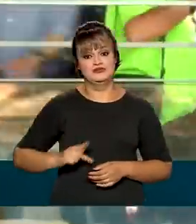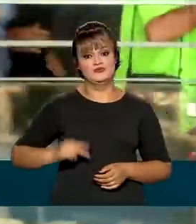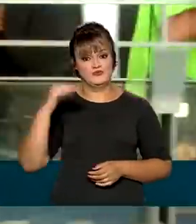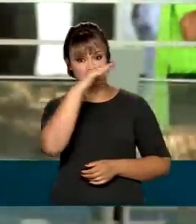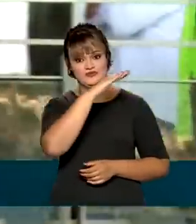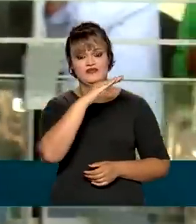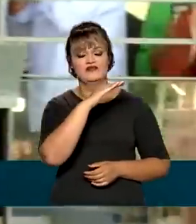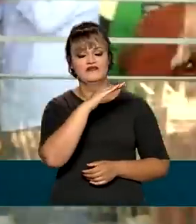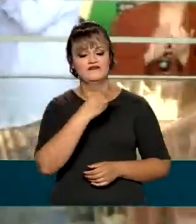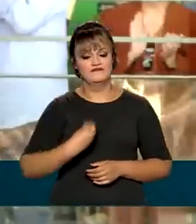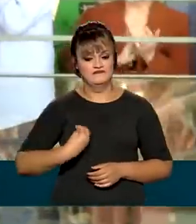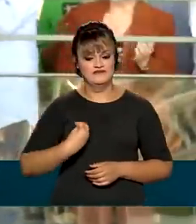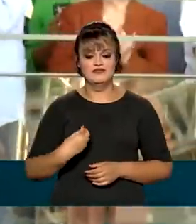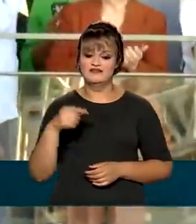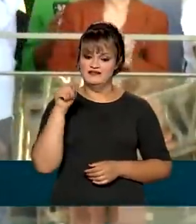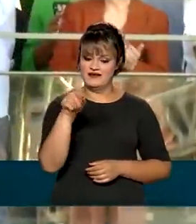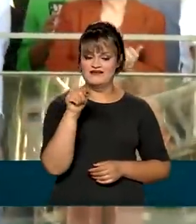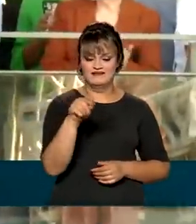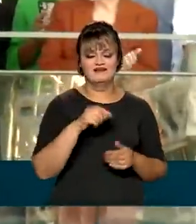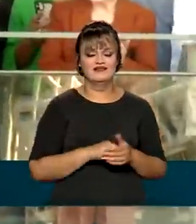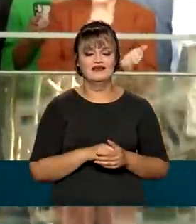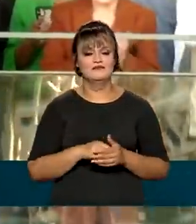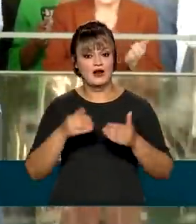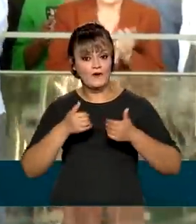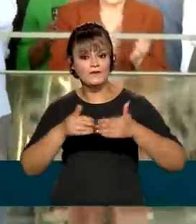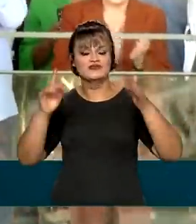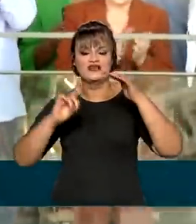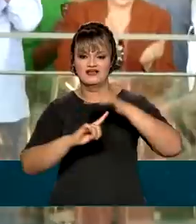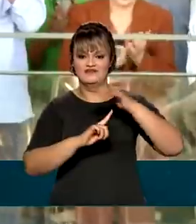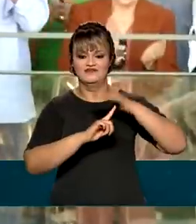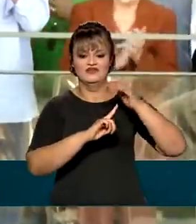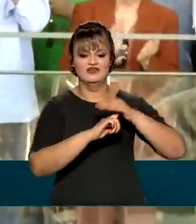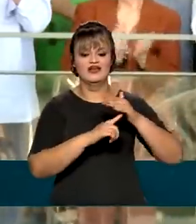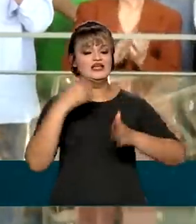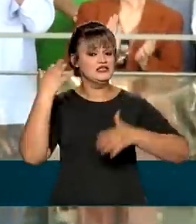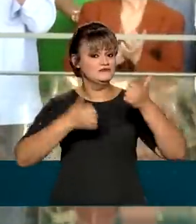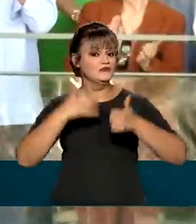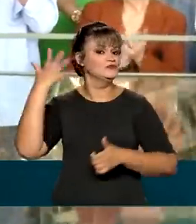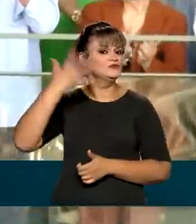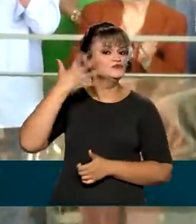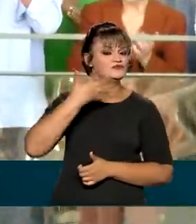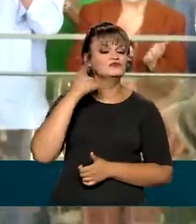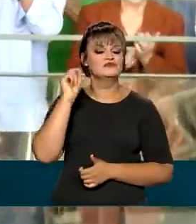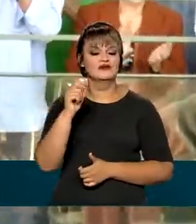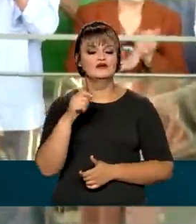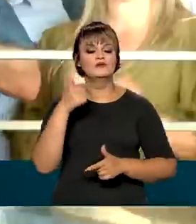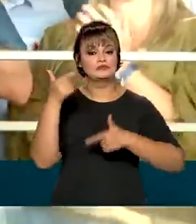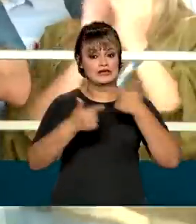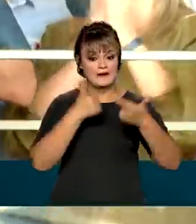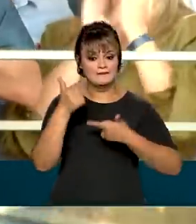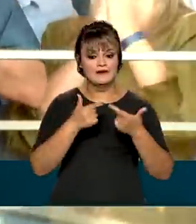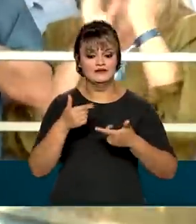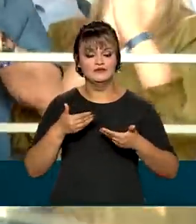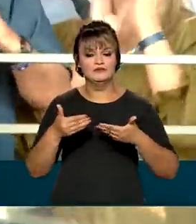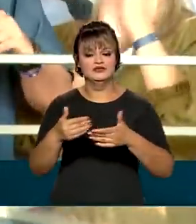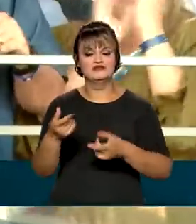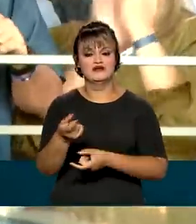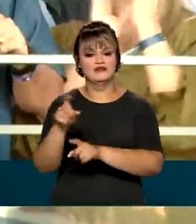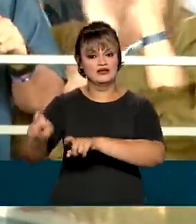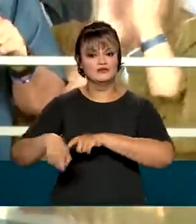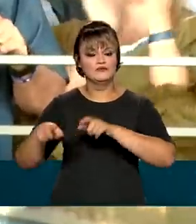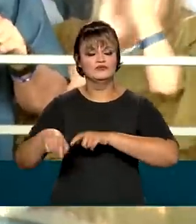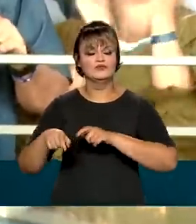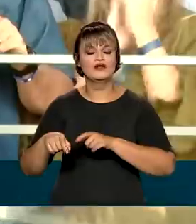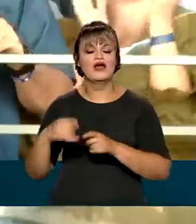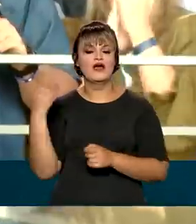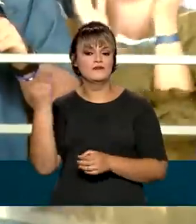Jair Bolsonaro, participou da cerimônia de abertura da Expo Zebu e falou em seu discurso sobre o trabalho do Ministério da Agricultura